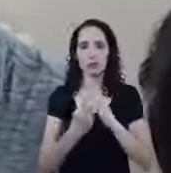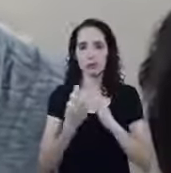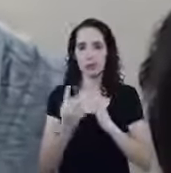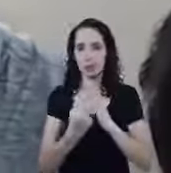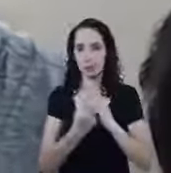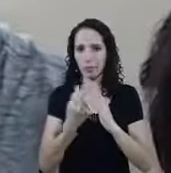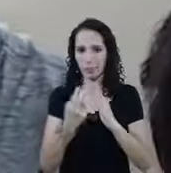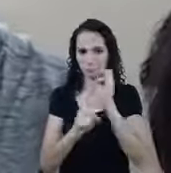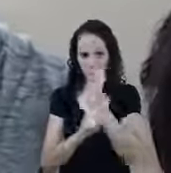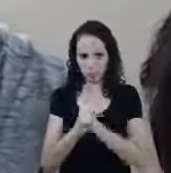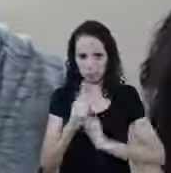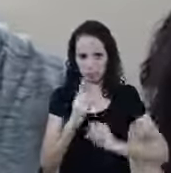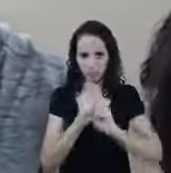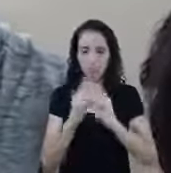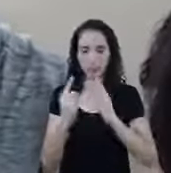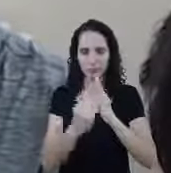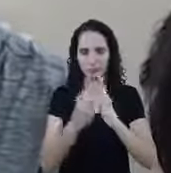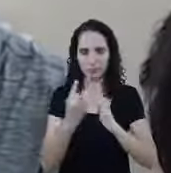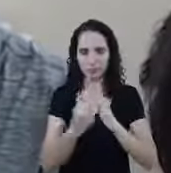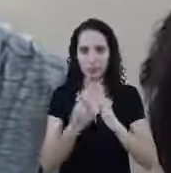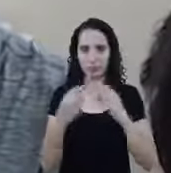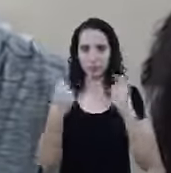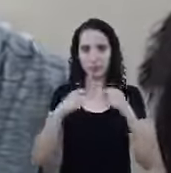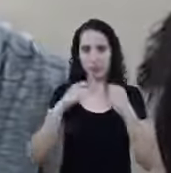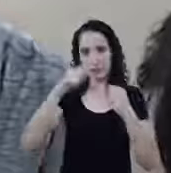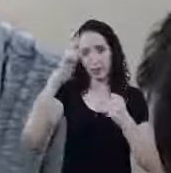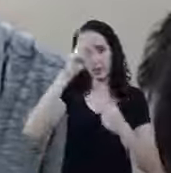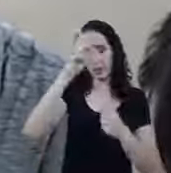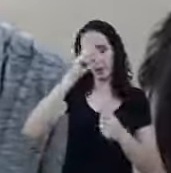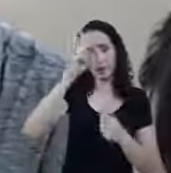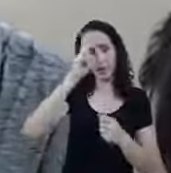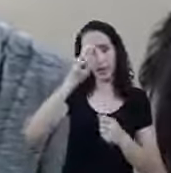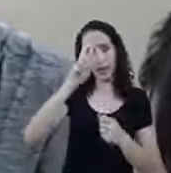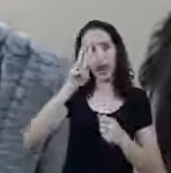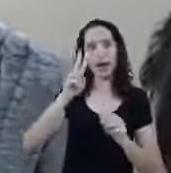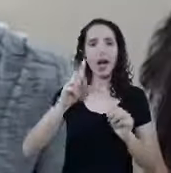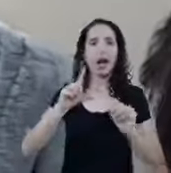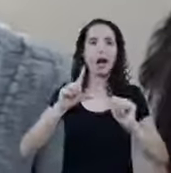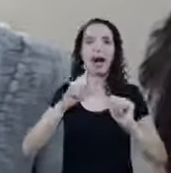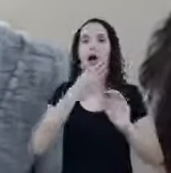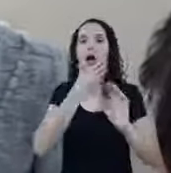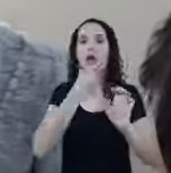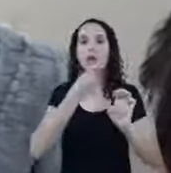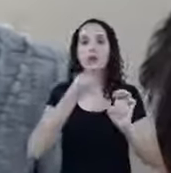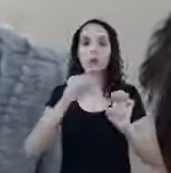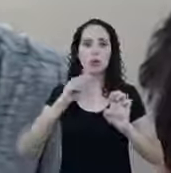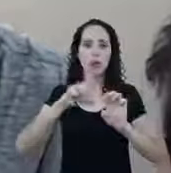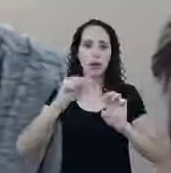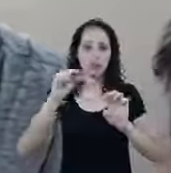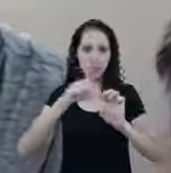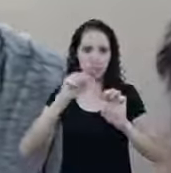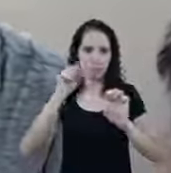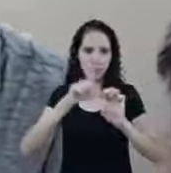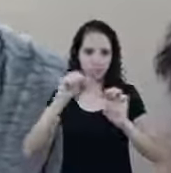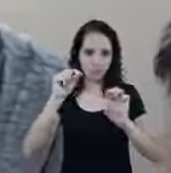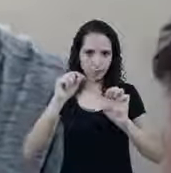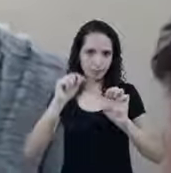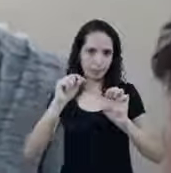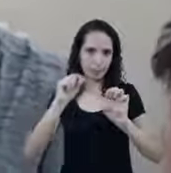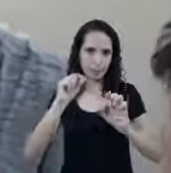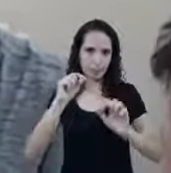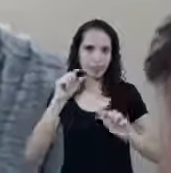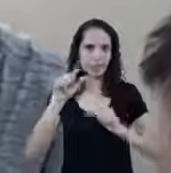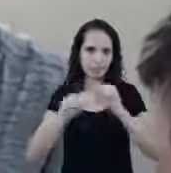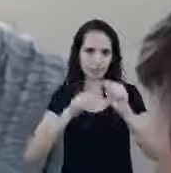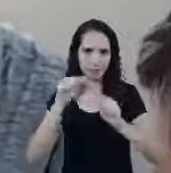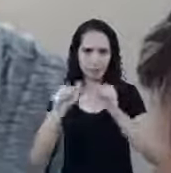ampliada Pensando também Naquele empreendedor Que depende exclusivamente Do seu negócio De fato Adriano Nós concordamos